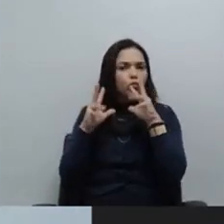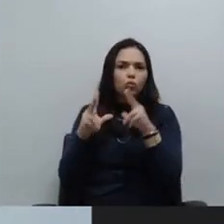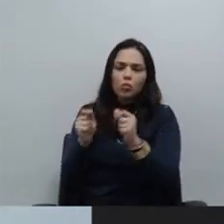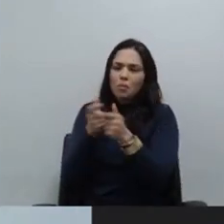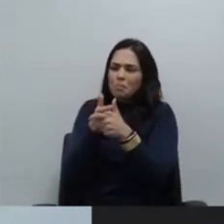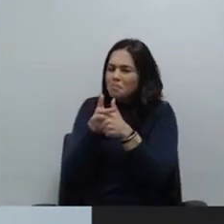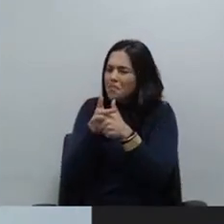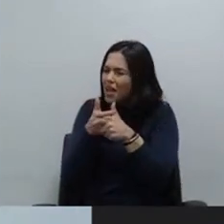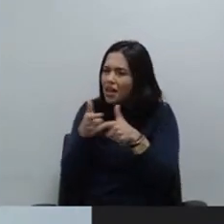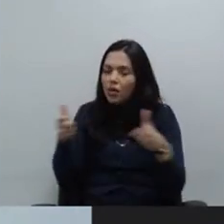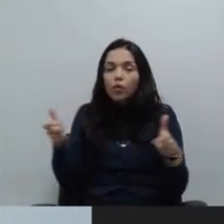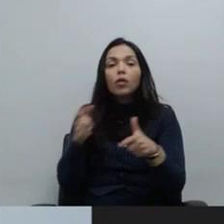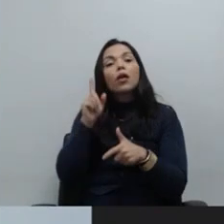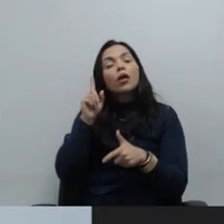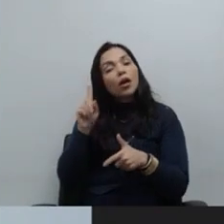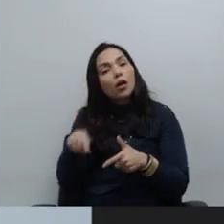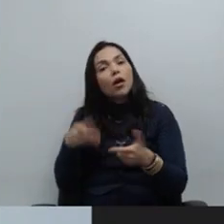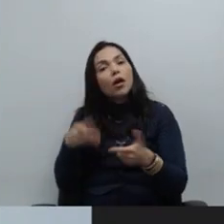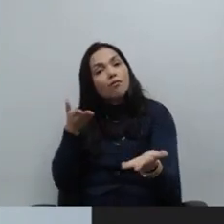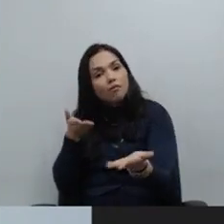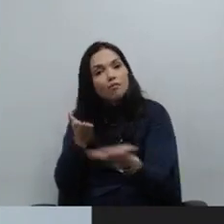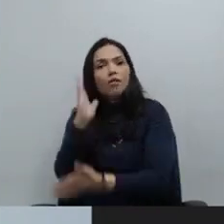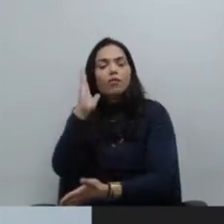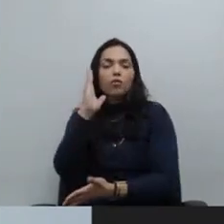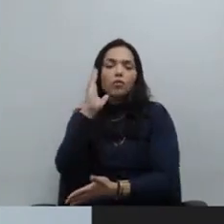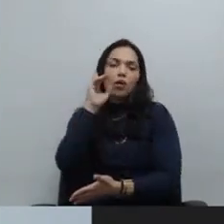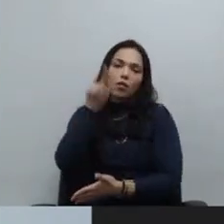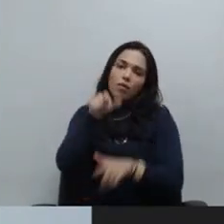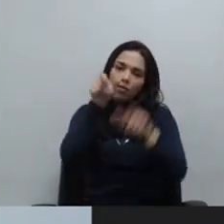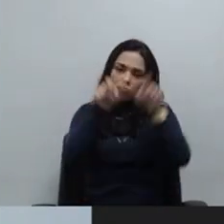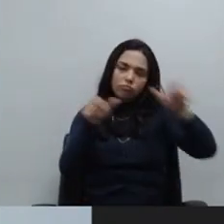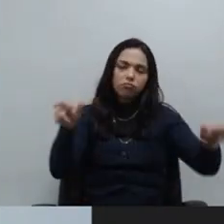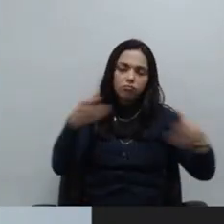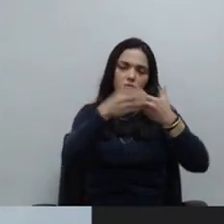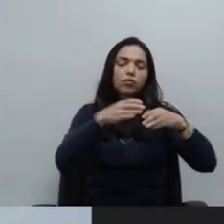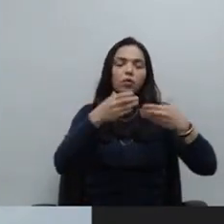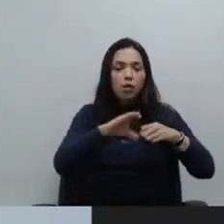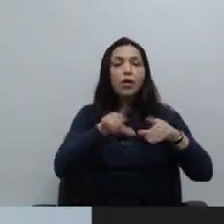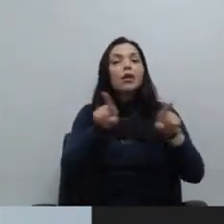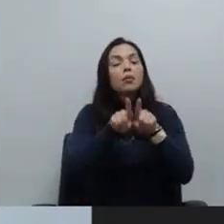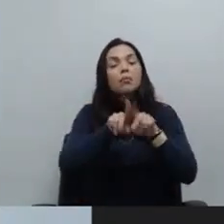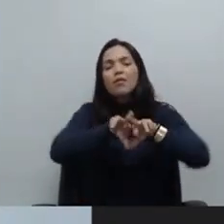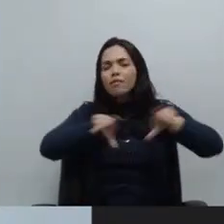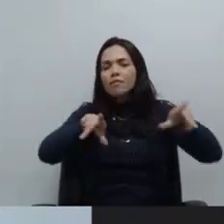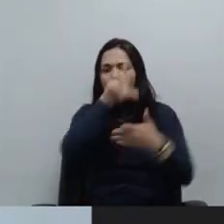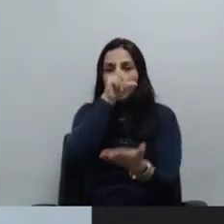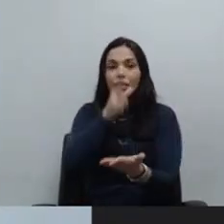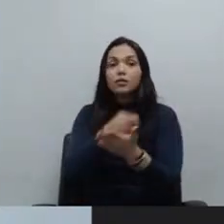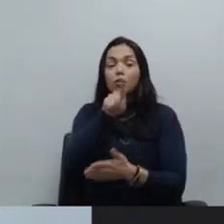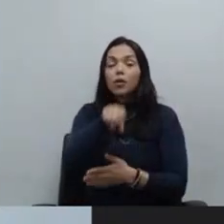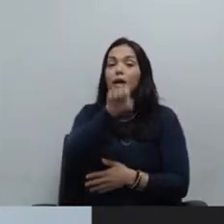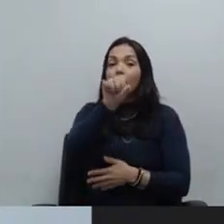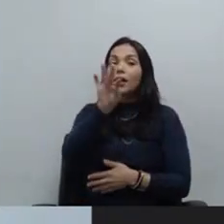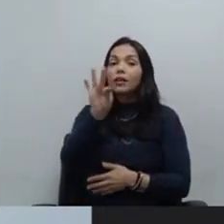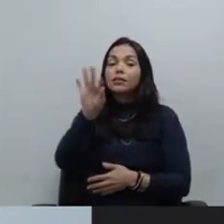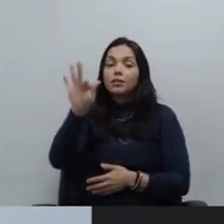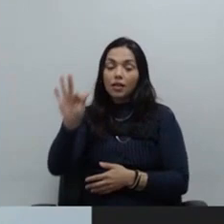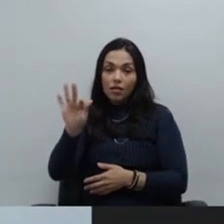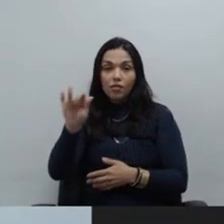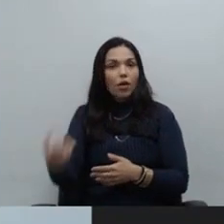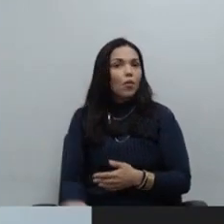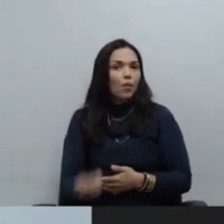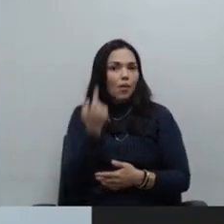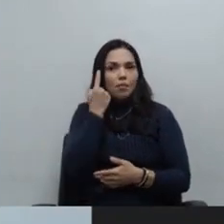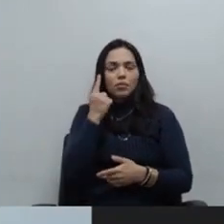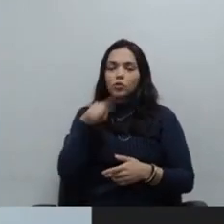delas, foram favoráveis aos candidatos. Inclusive, várias decisões no STF, demonstrando o absurdo que a nossa instituição